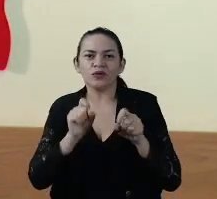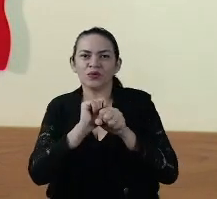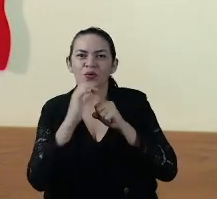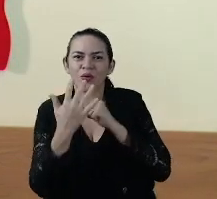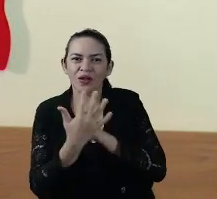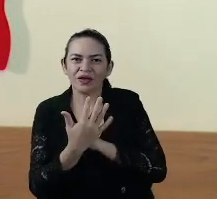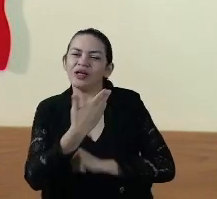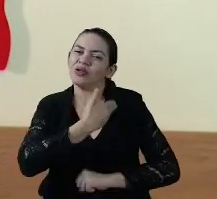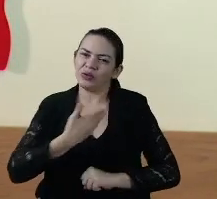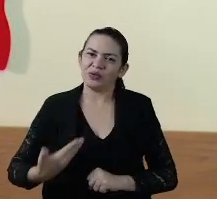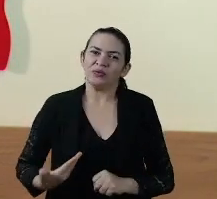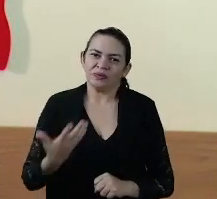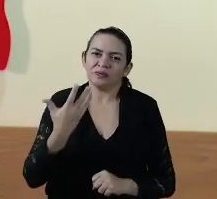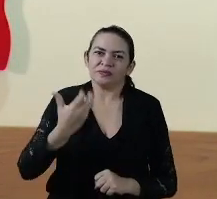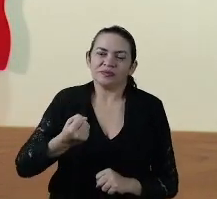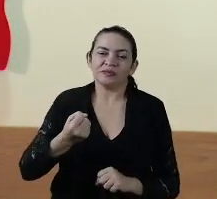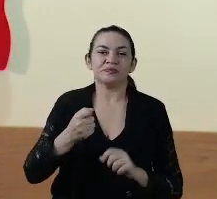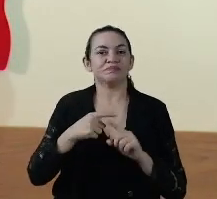coronavírus.